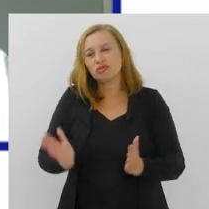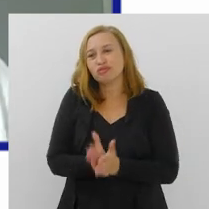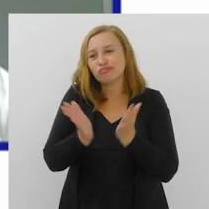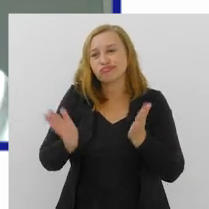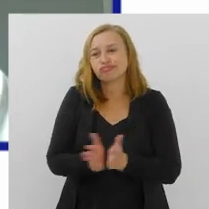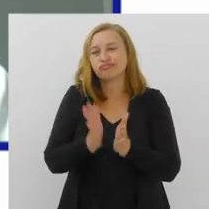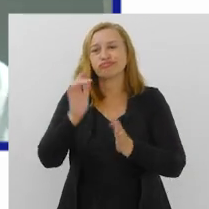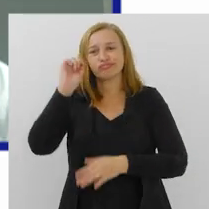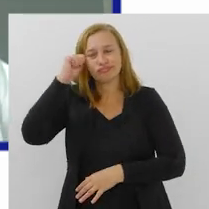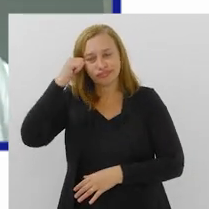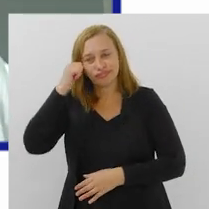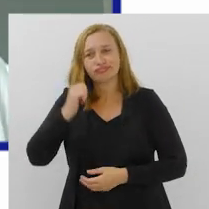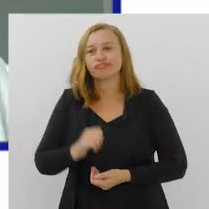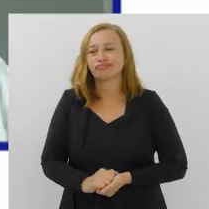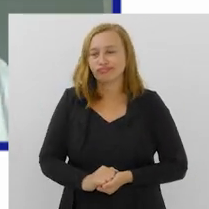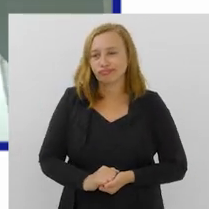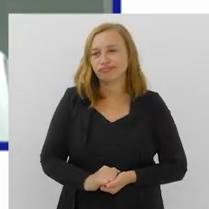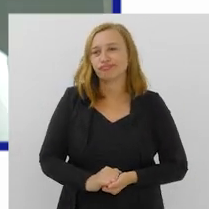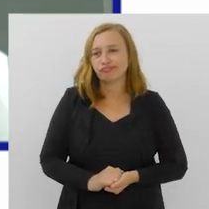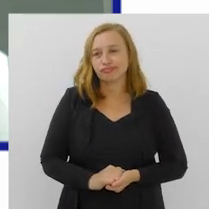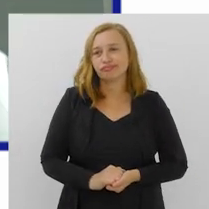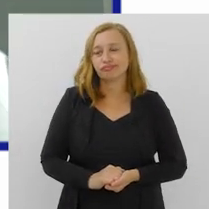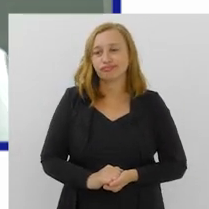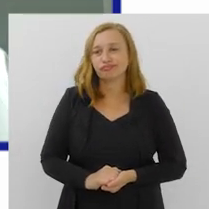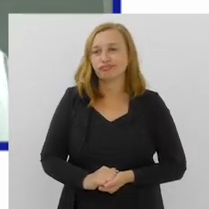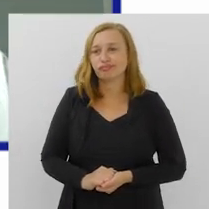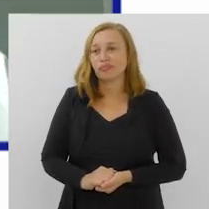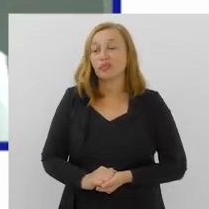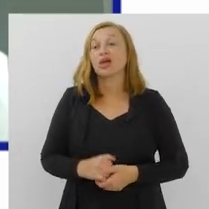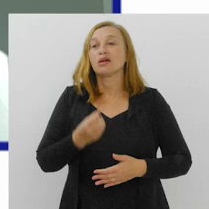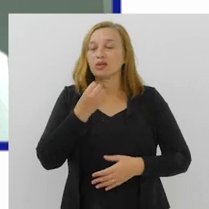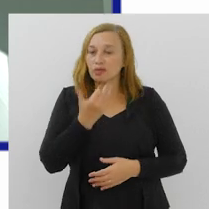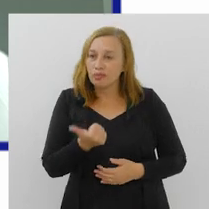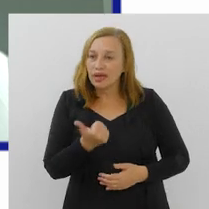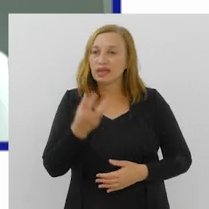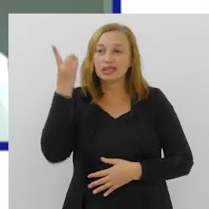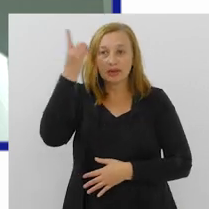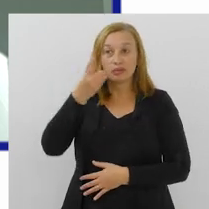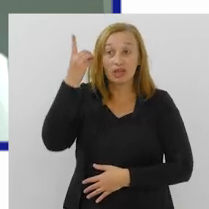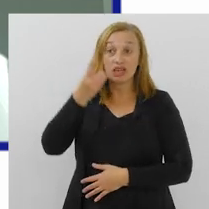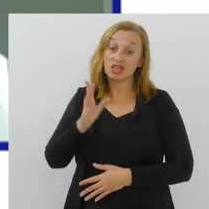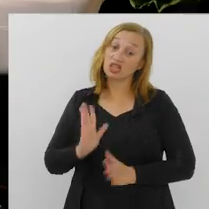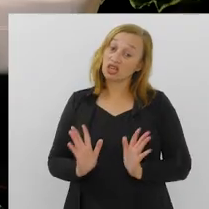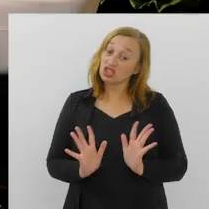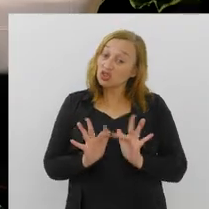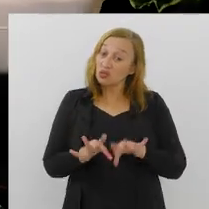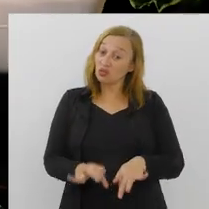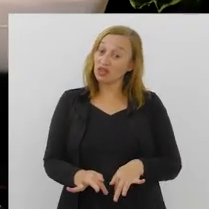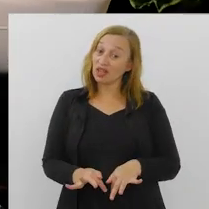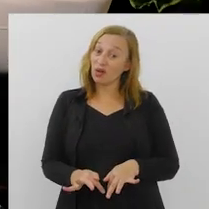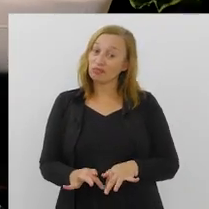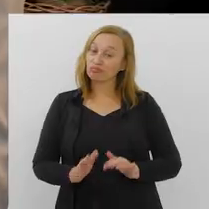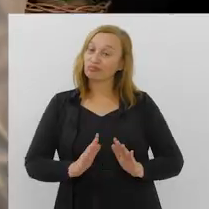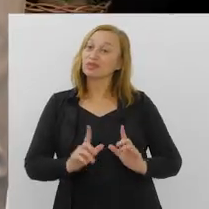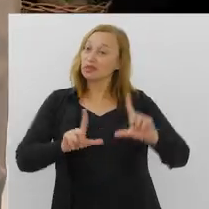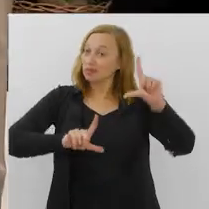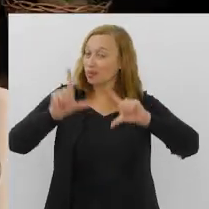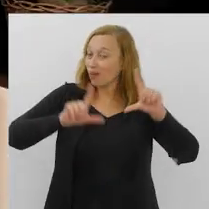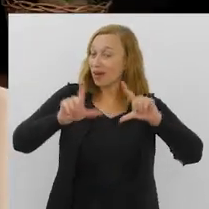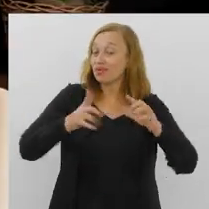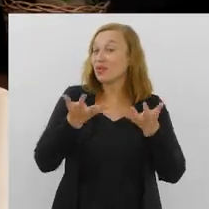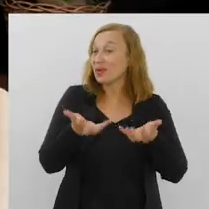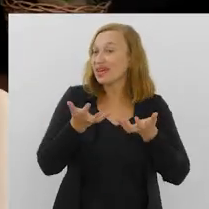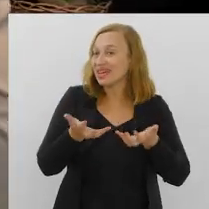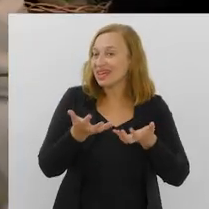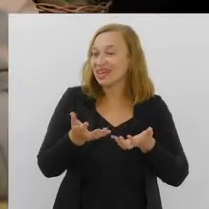das vezes, negra e pobre. Isso nos deixa muito preocupados realmente. Muito bem, deputado. Olha, a gente vai chegando